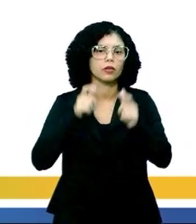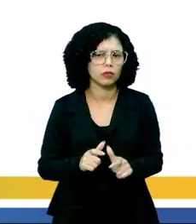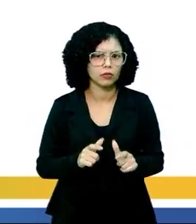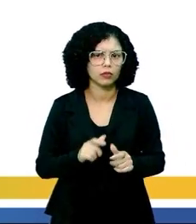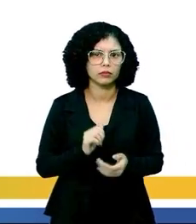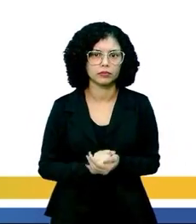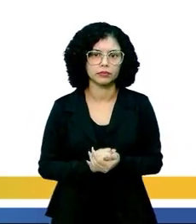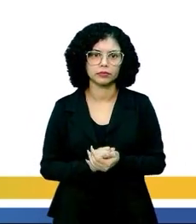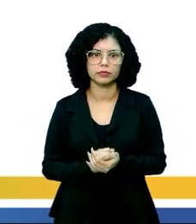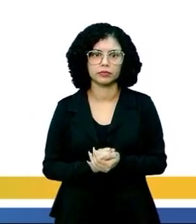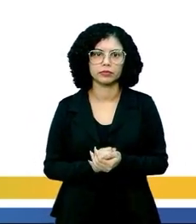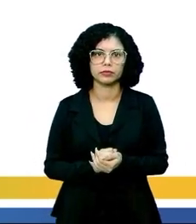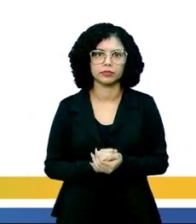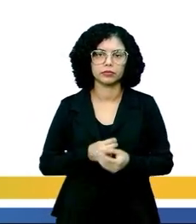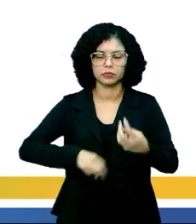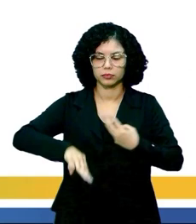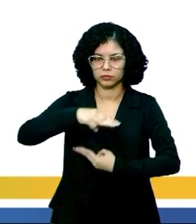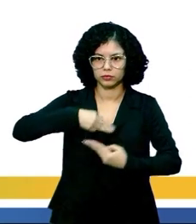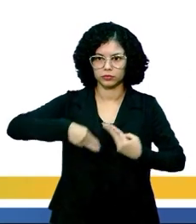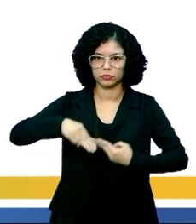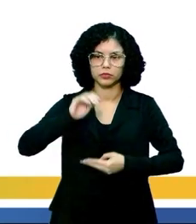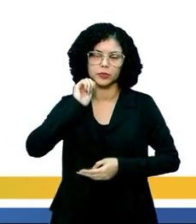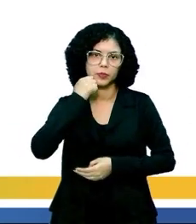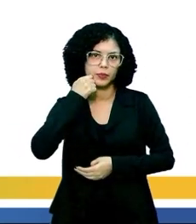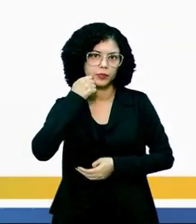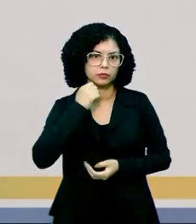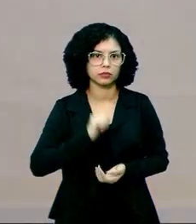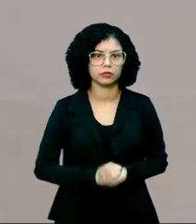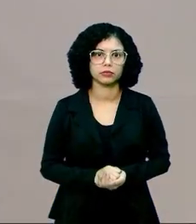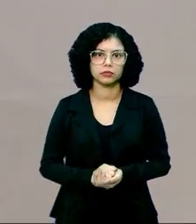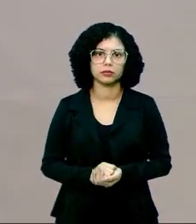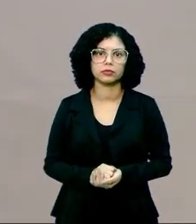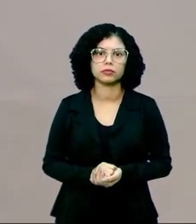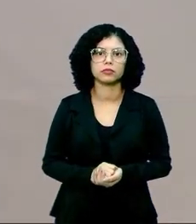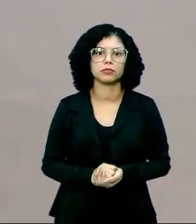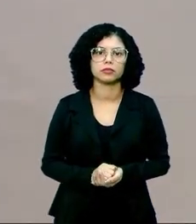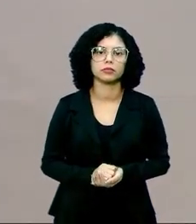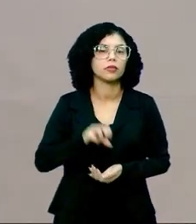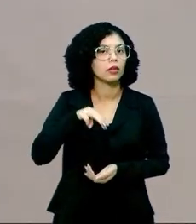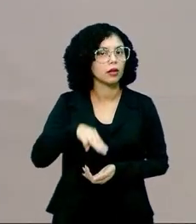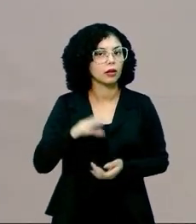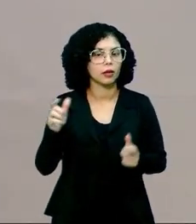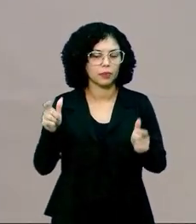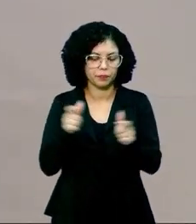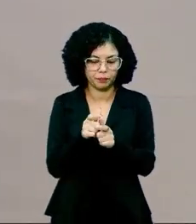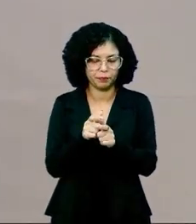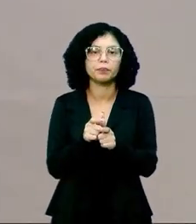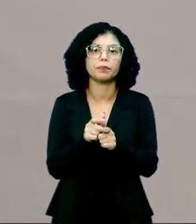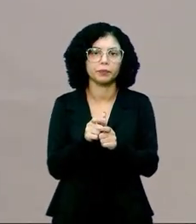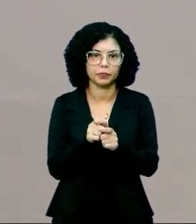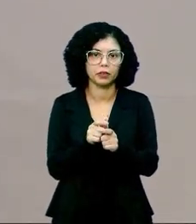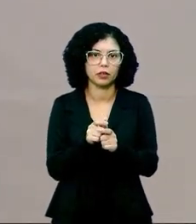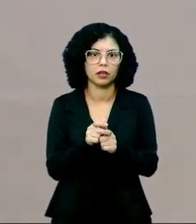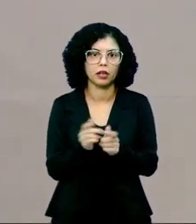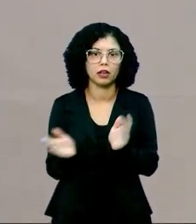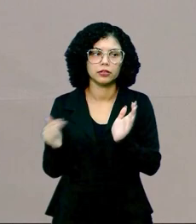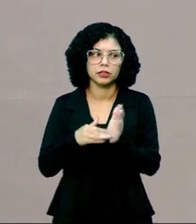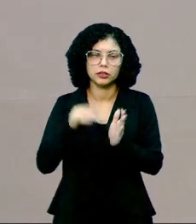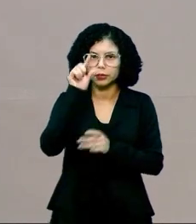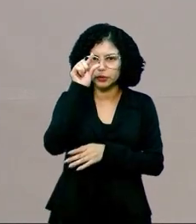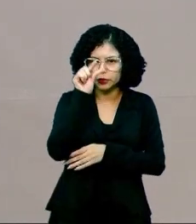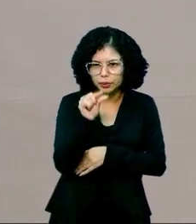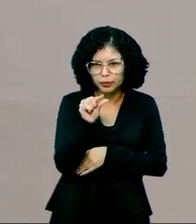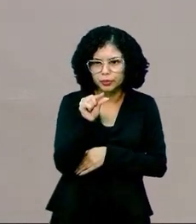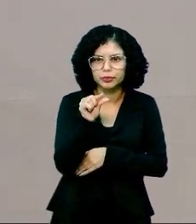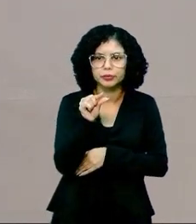Nas massas, em gerais, pães. Então, essa macromolécula, você vai triturar ele para